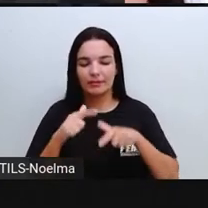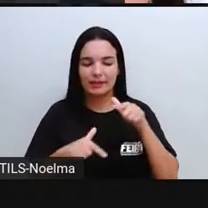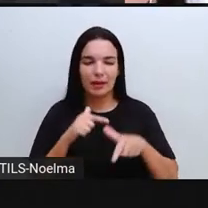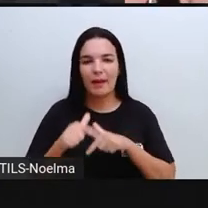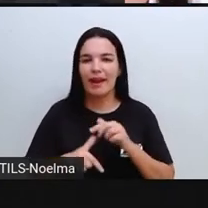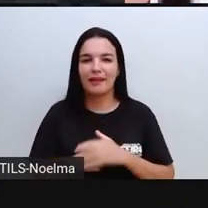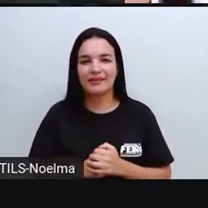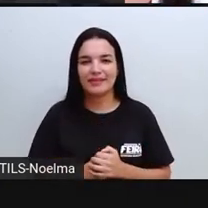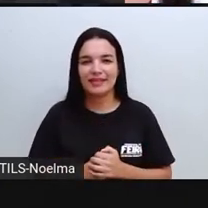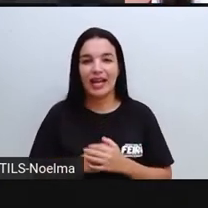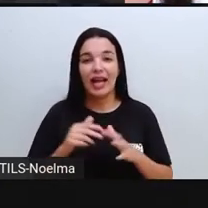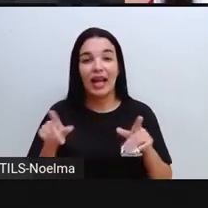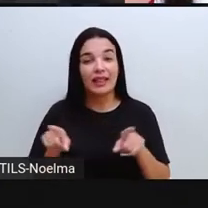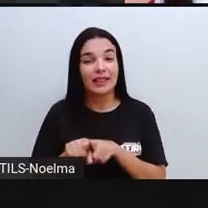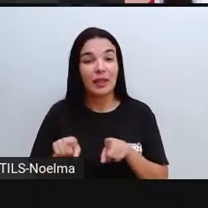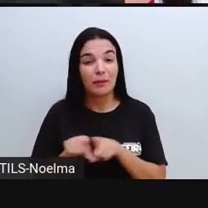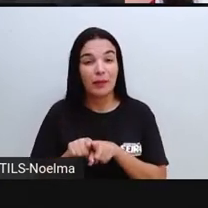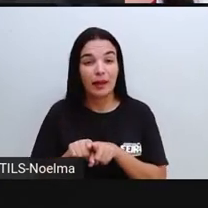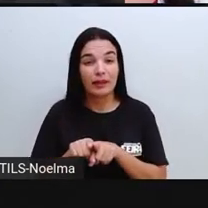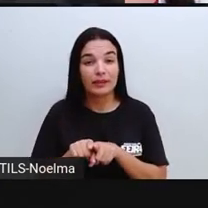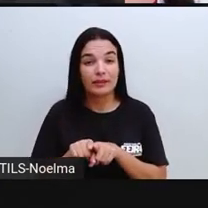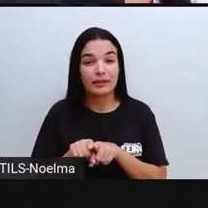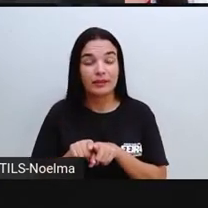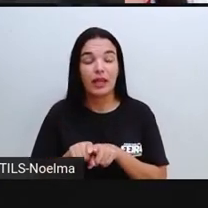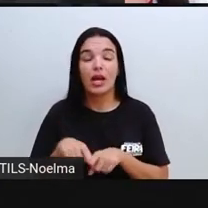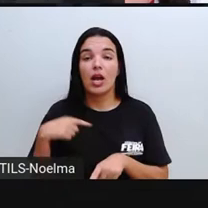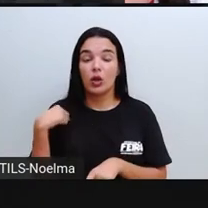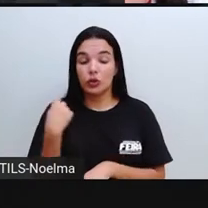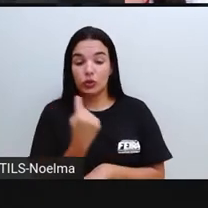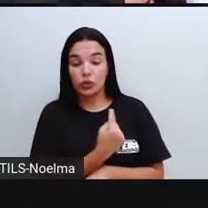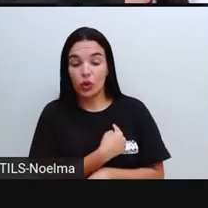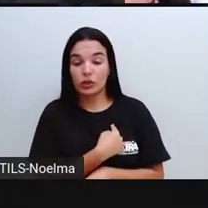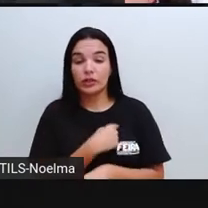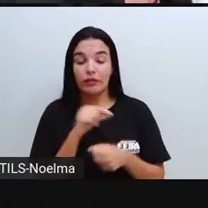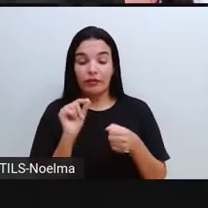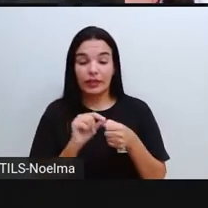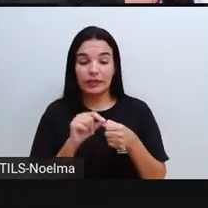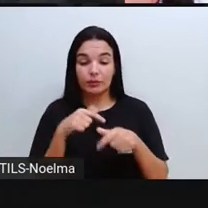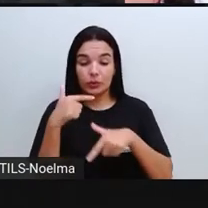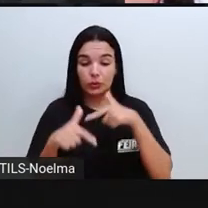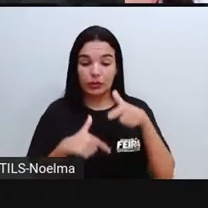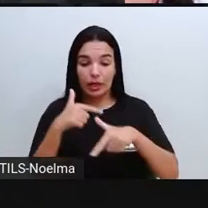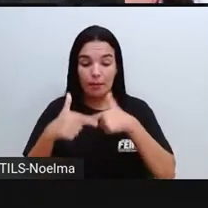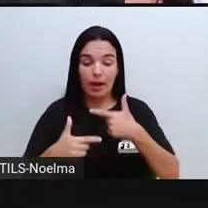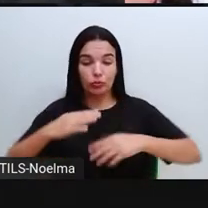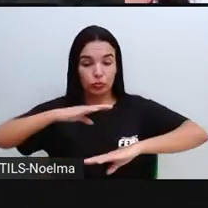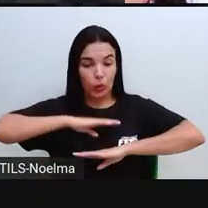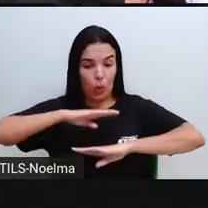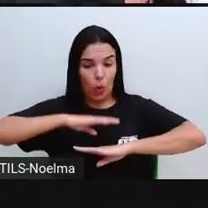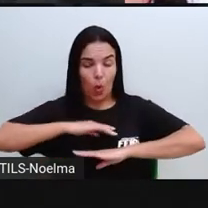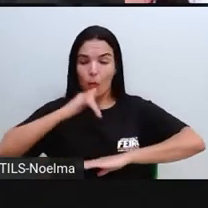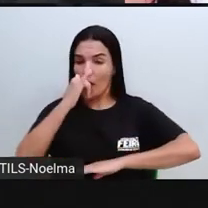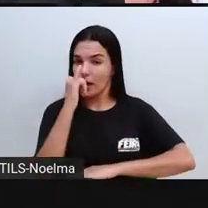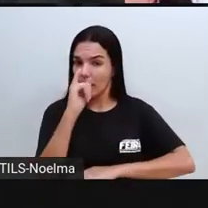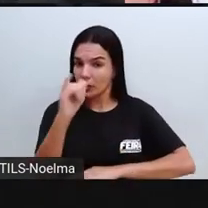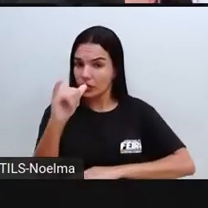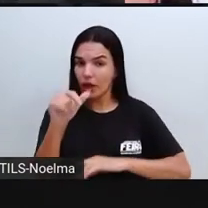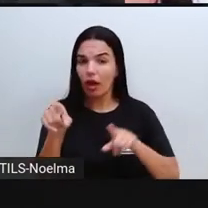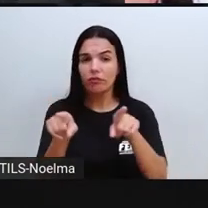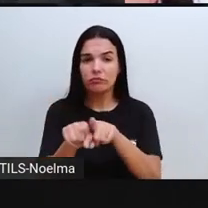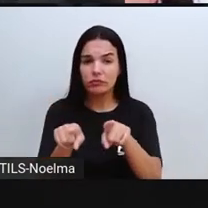E assim como a gente desenvolve esse trabalho com gasto energético, a gente vai relacionar,